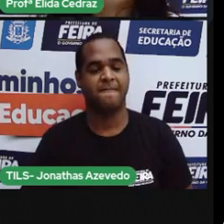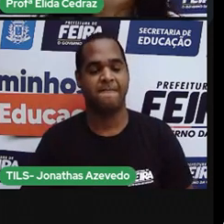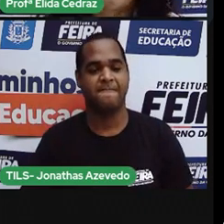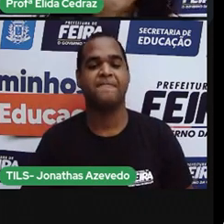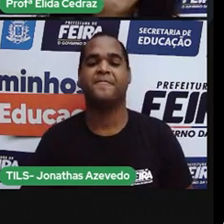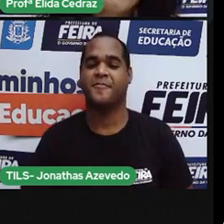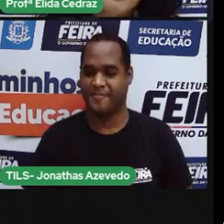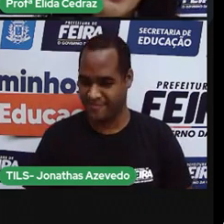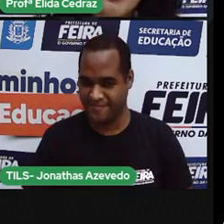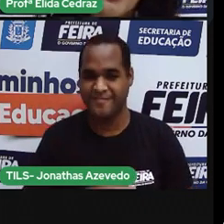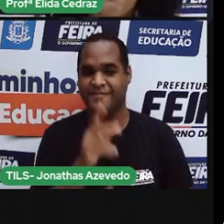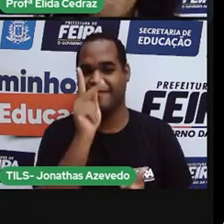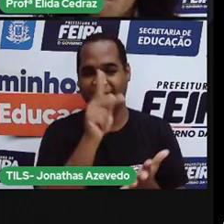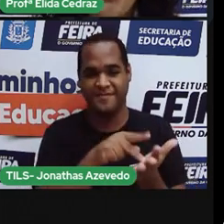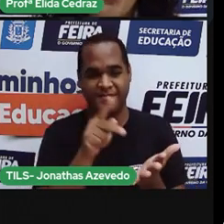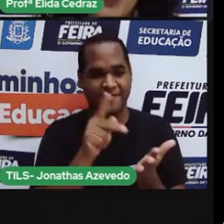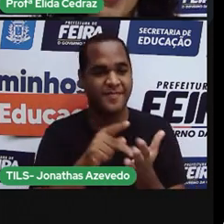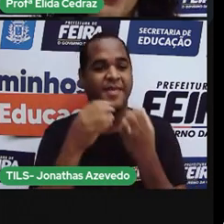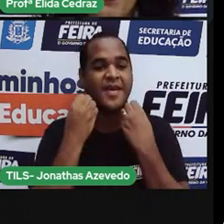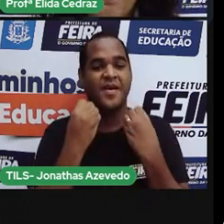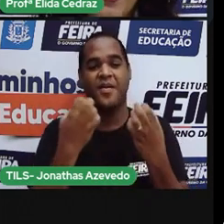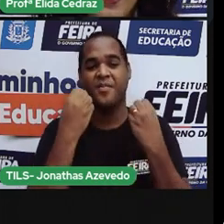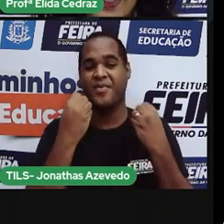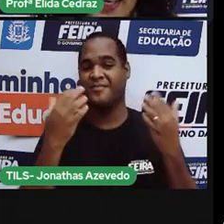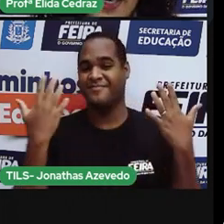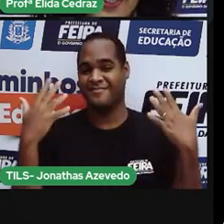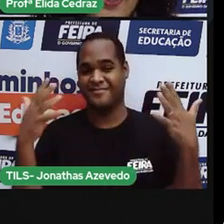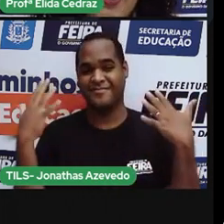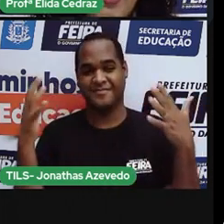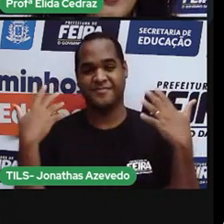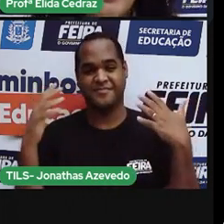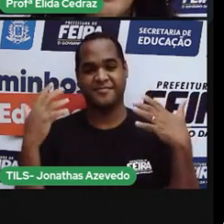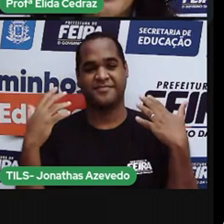Isso aí, gente. Muito bem.